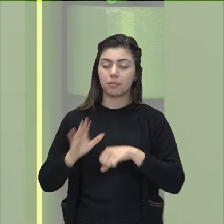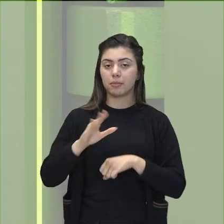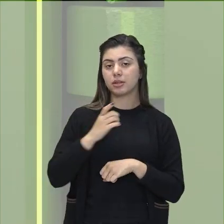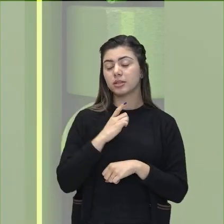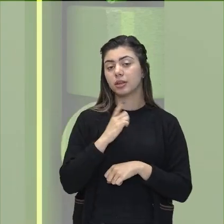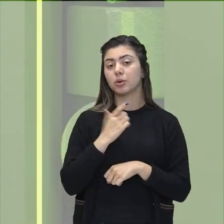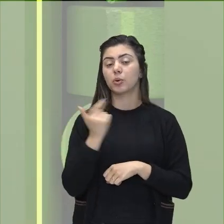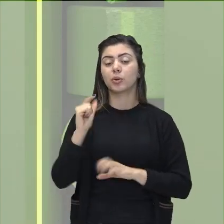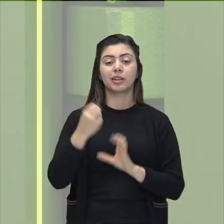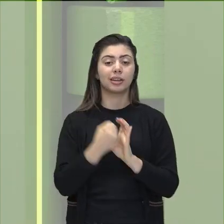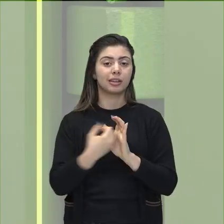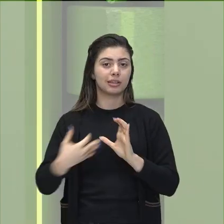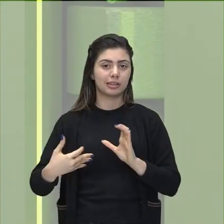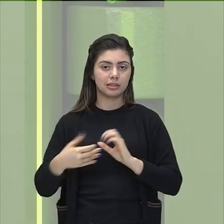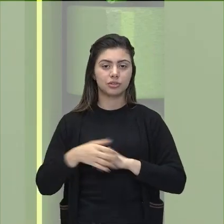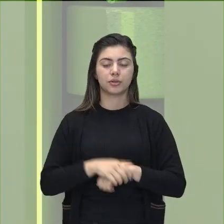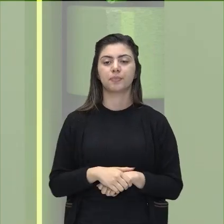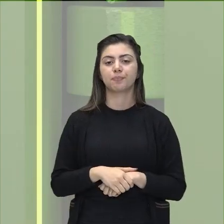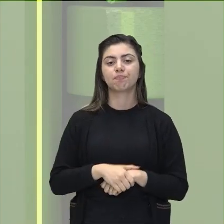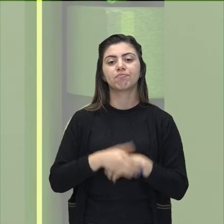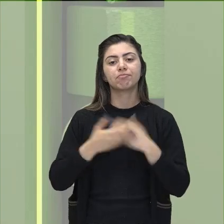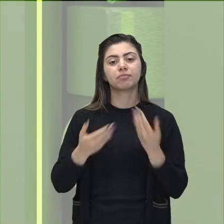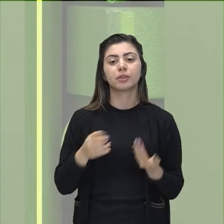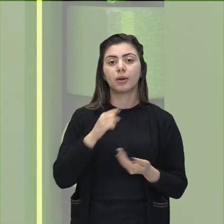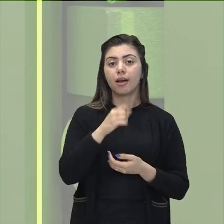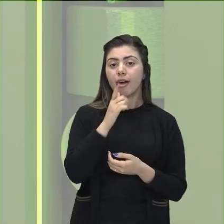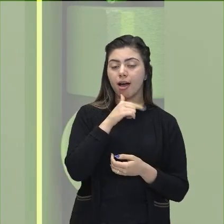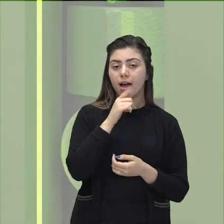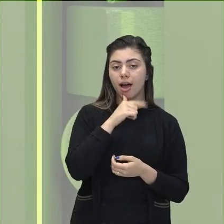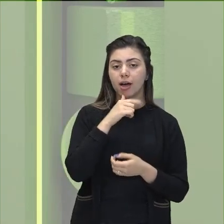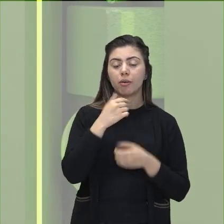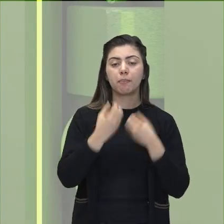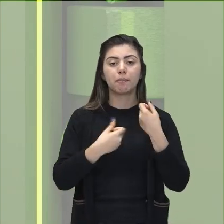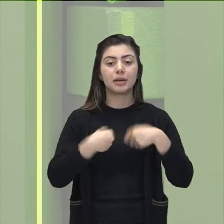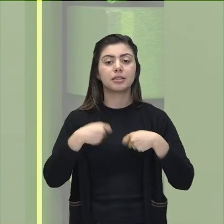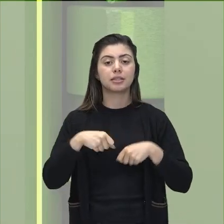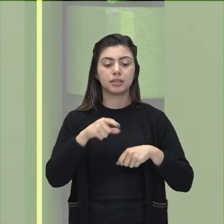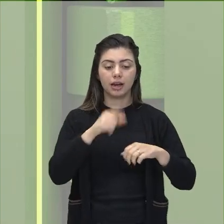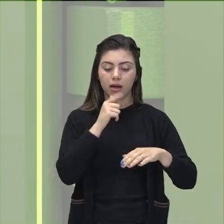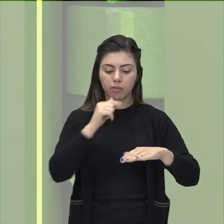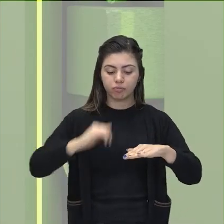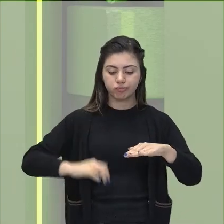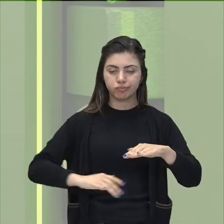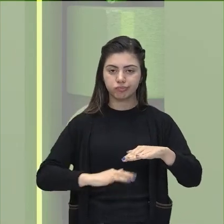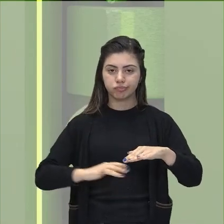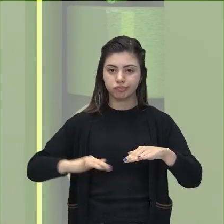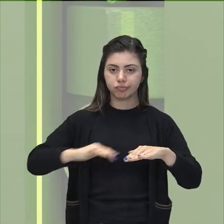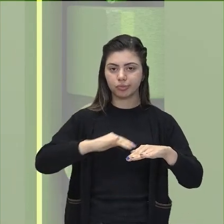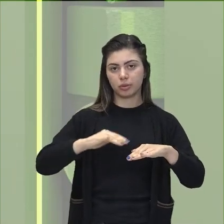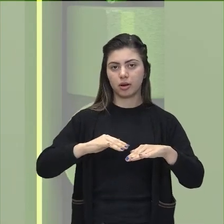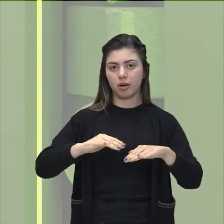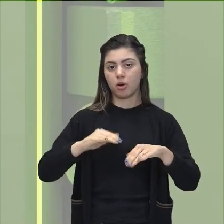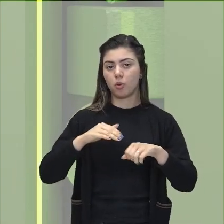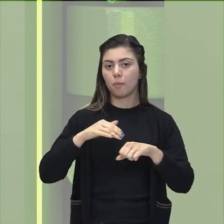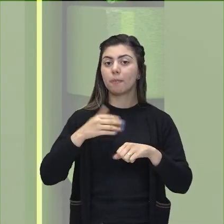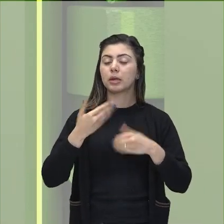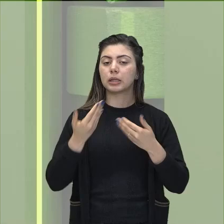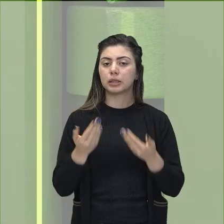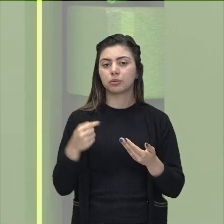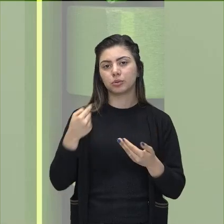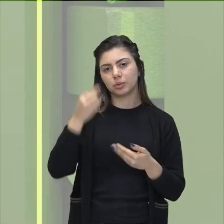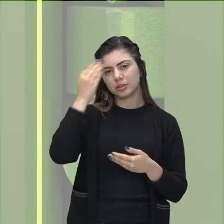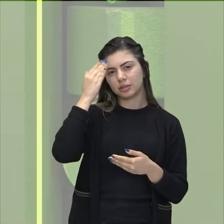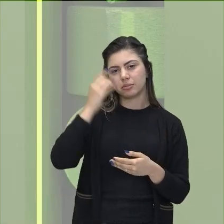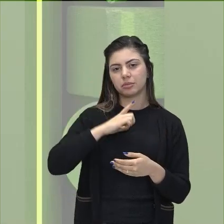também. Aquela água, ela precisa ser represada naquele rio, tá, pessoal? Então, aquele fluxo natural